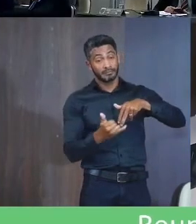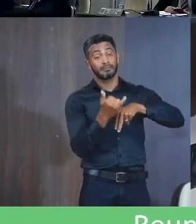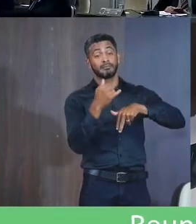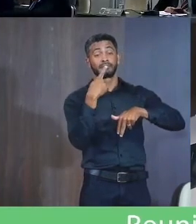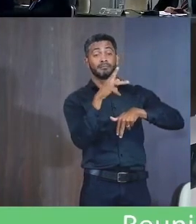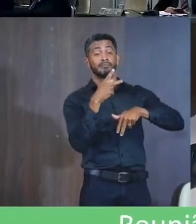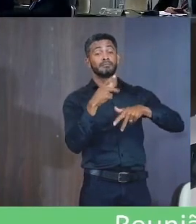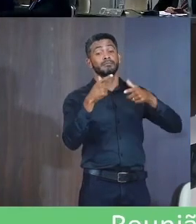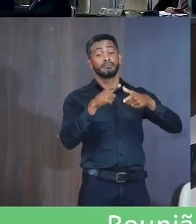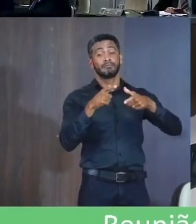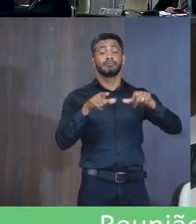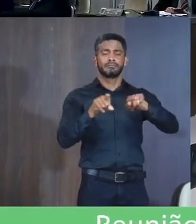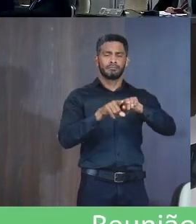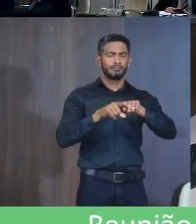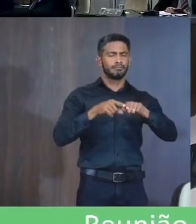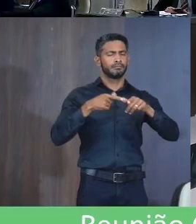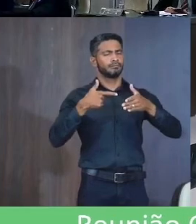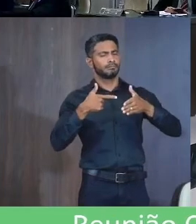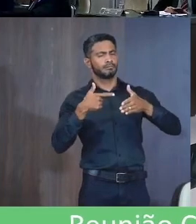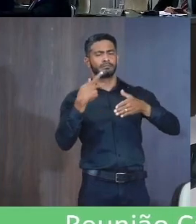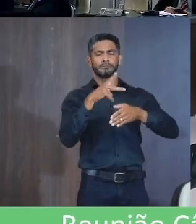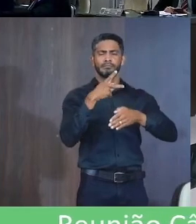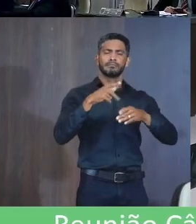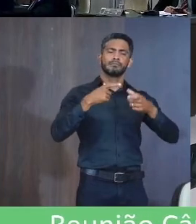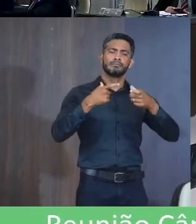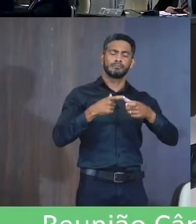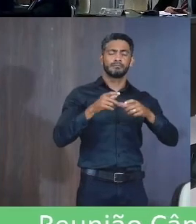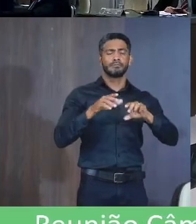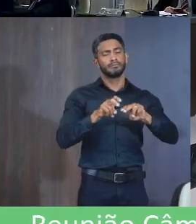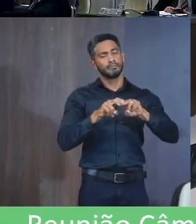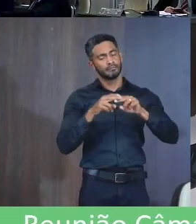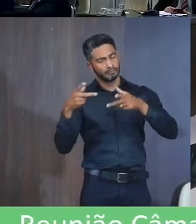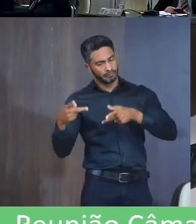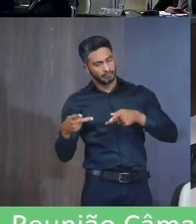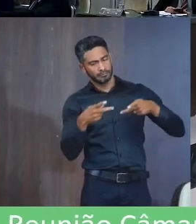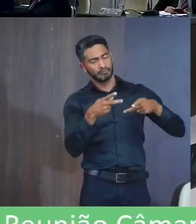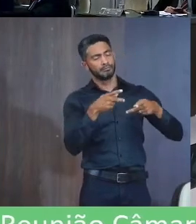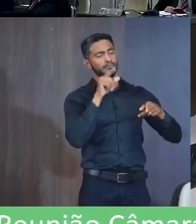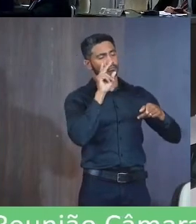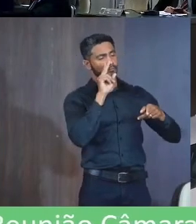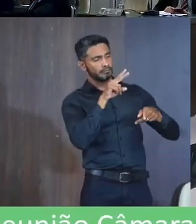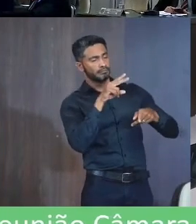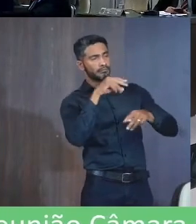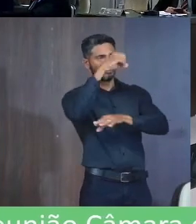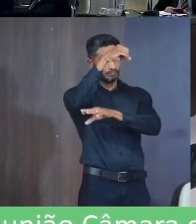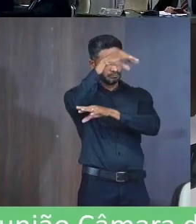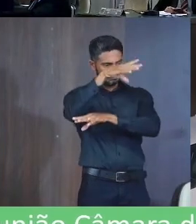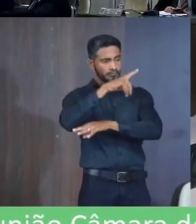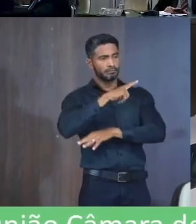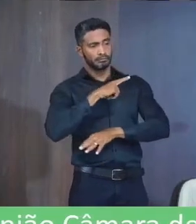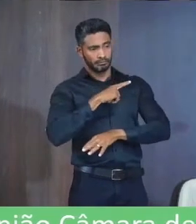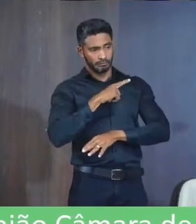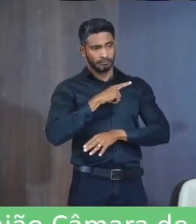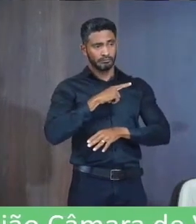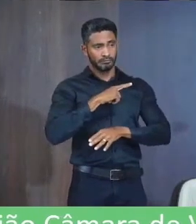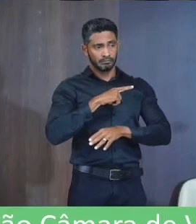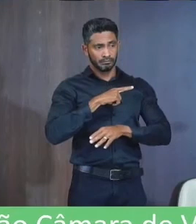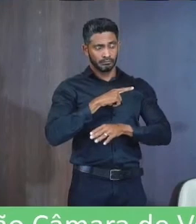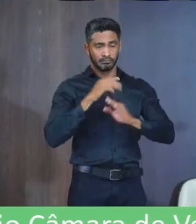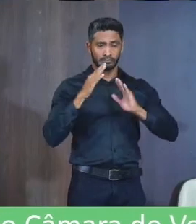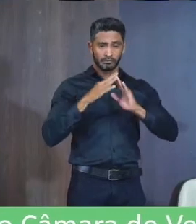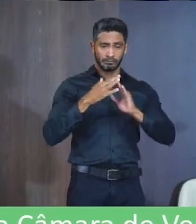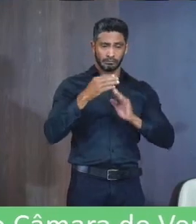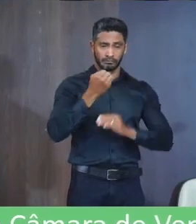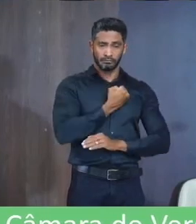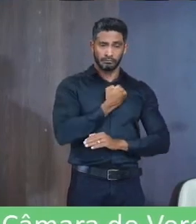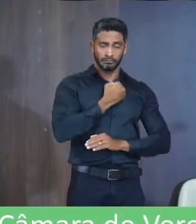risco De acidentes E assaltos Após visita em loco Moradores relataram ainda Que o poste Se encontra Em frente A residência De número